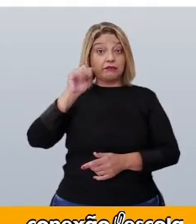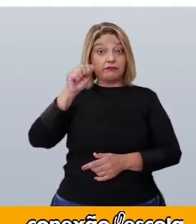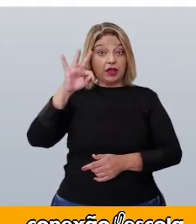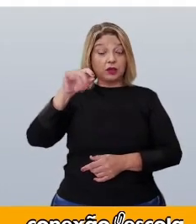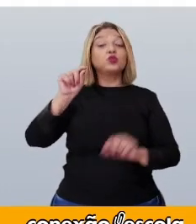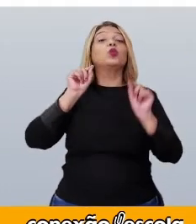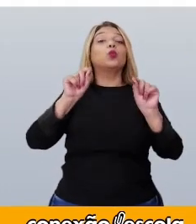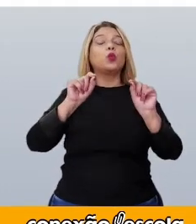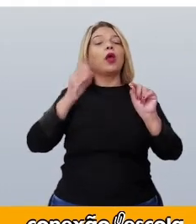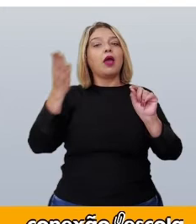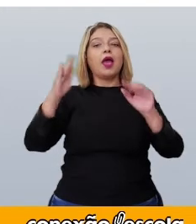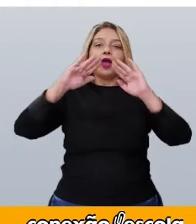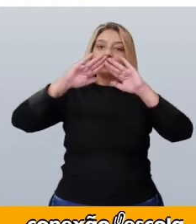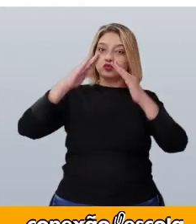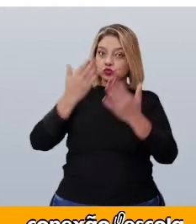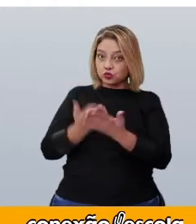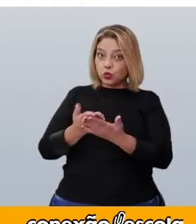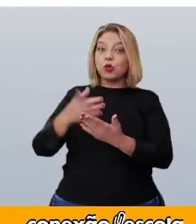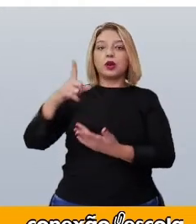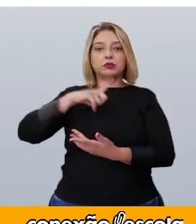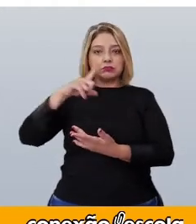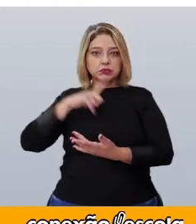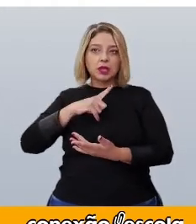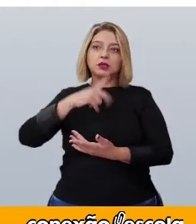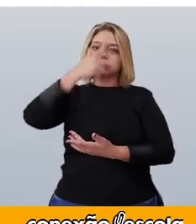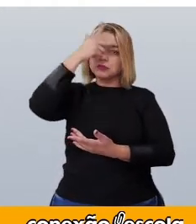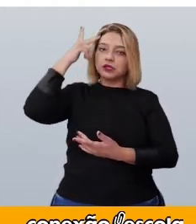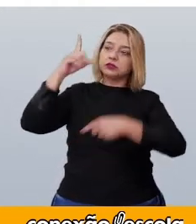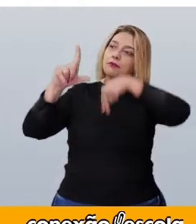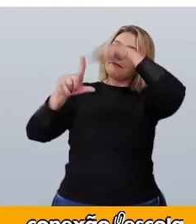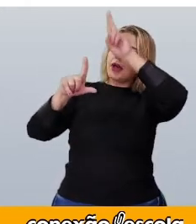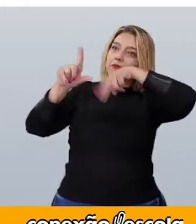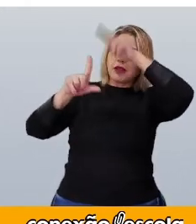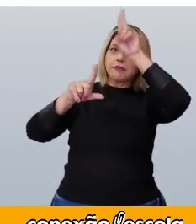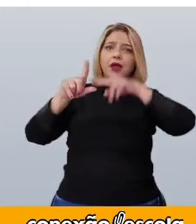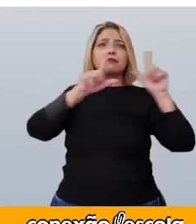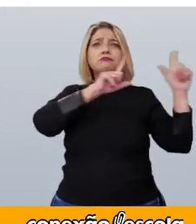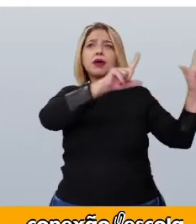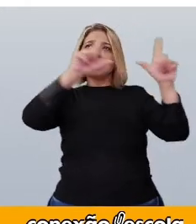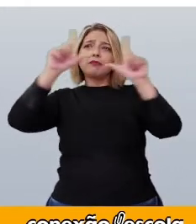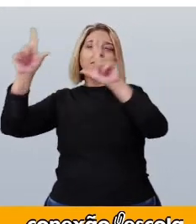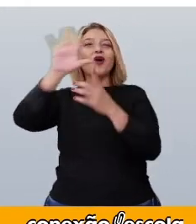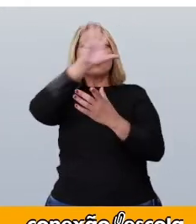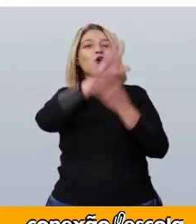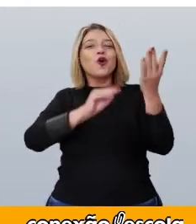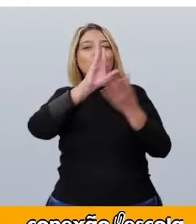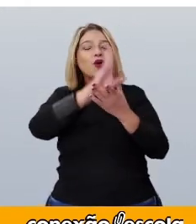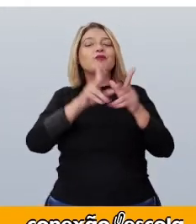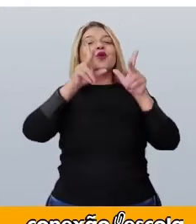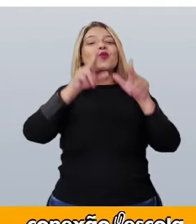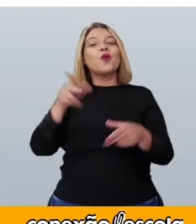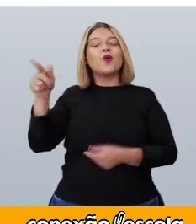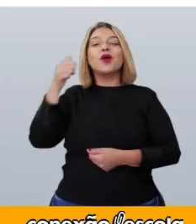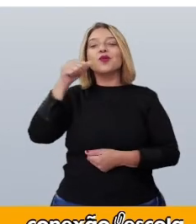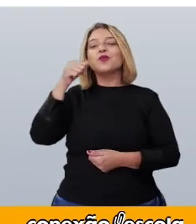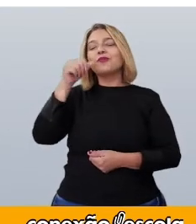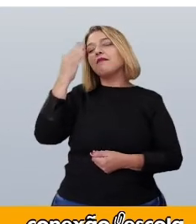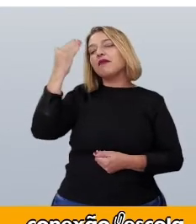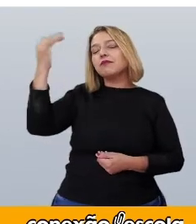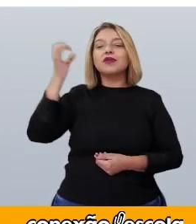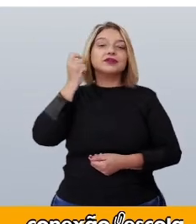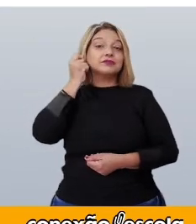escola tem reproduções de telas de pintores como Tarsila do Amaral. A notícia está trazendo